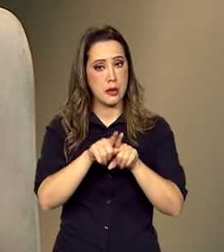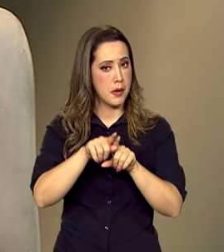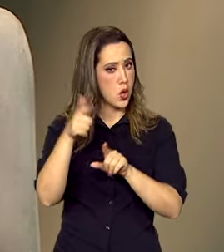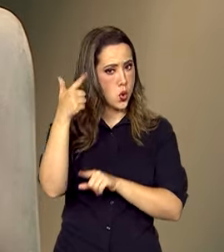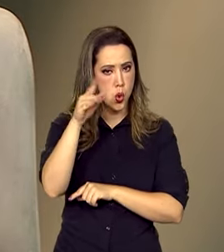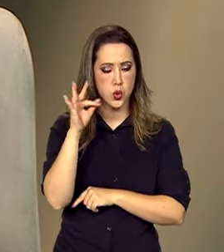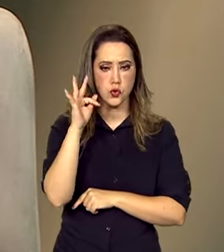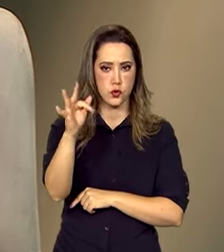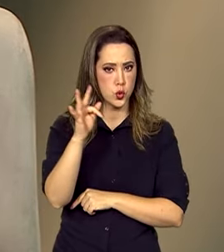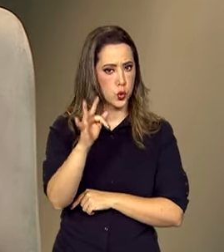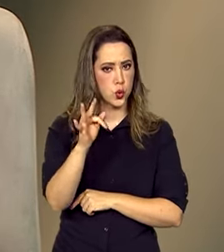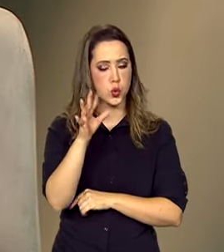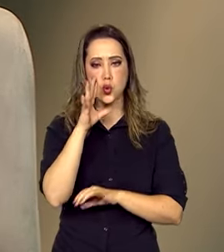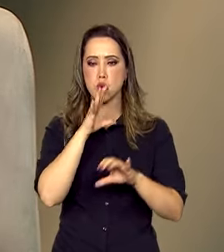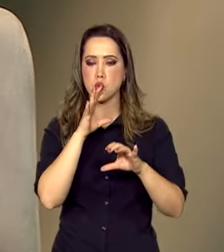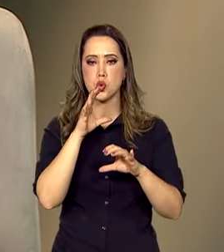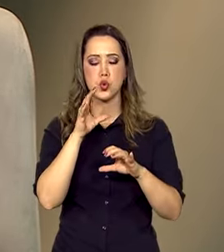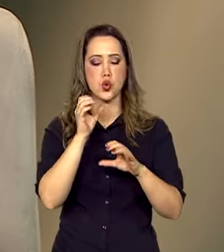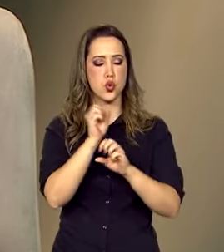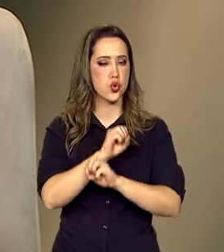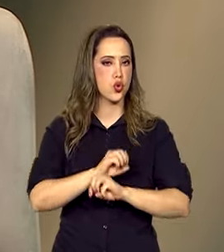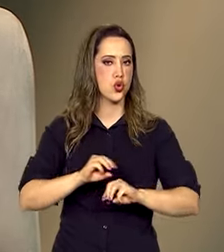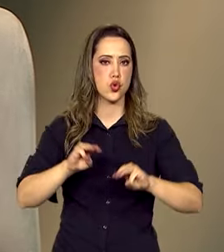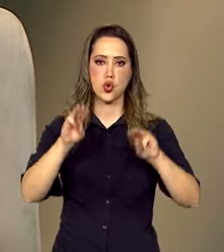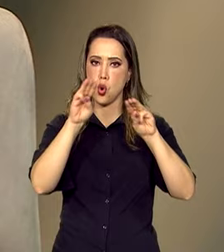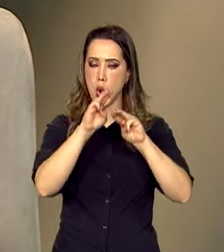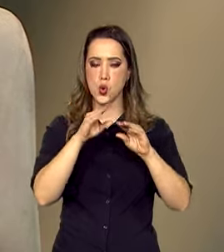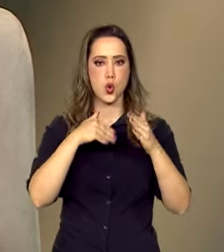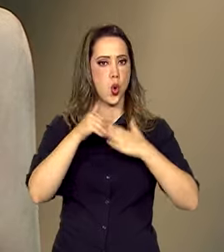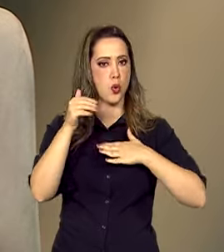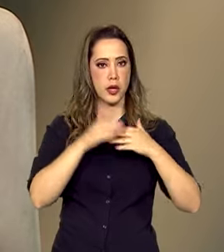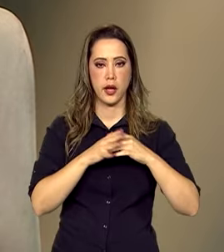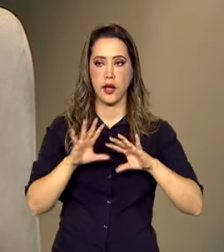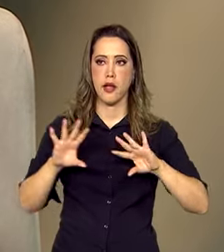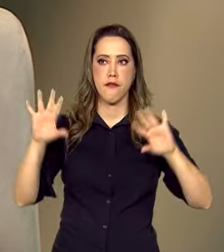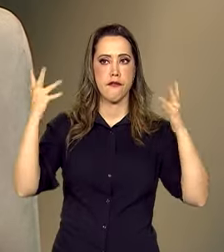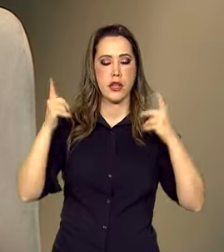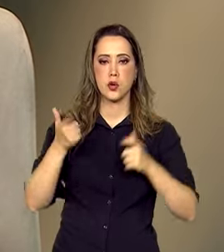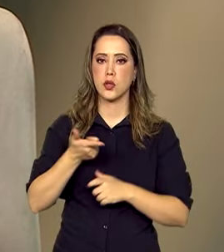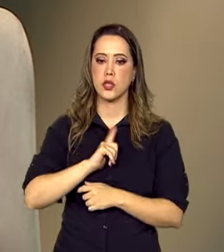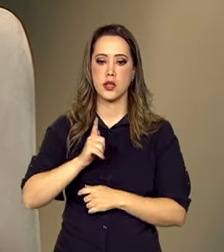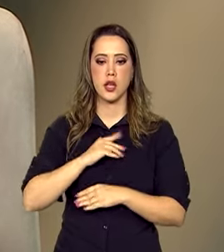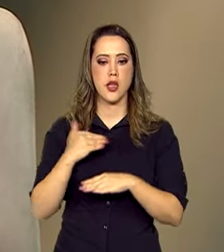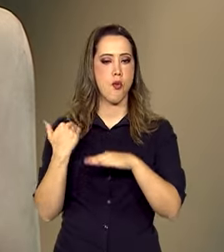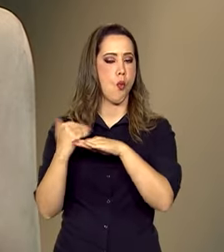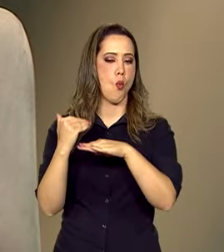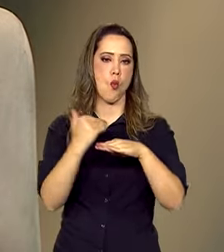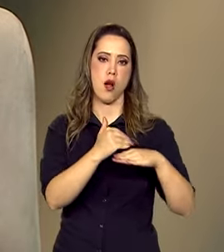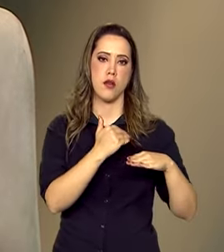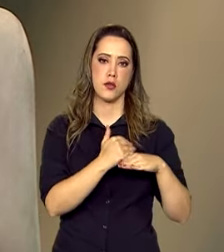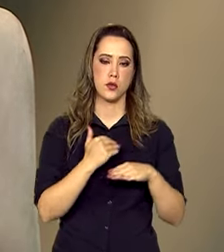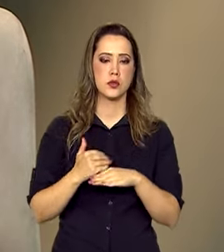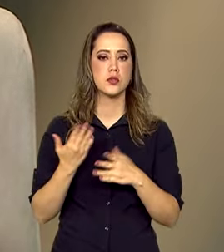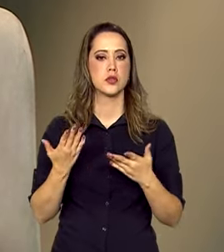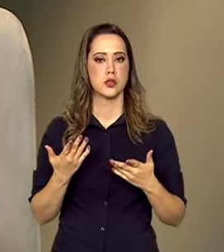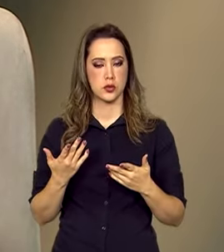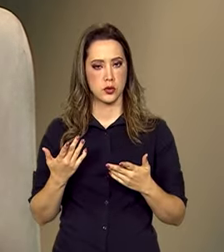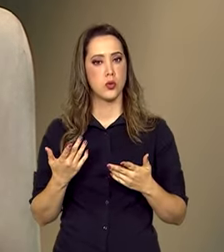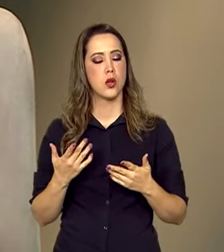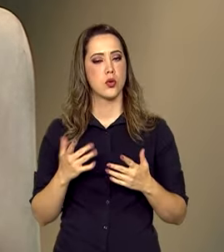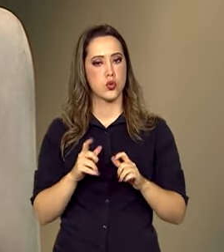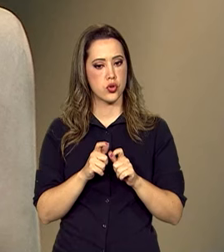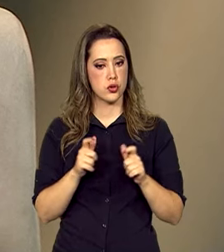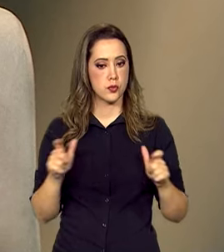posteriores da cantora e para todos os eventos, né? De igual magnitude,